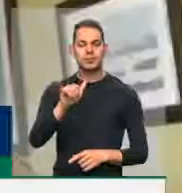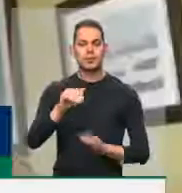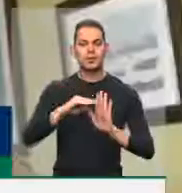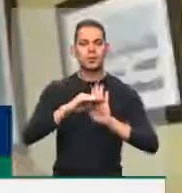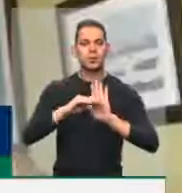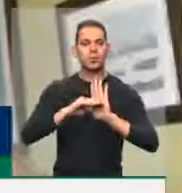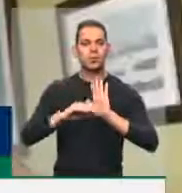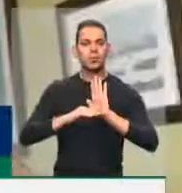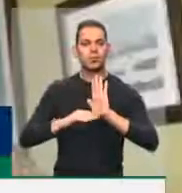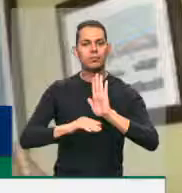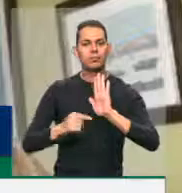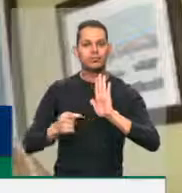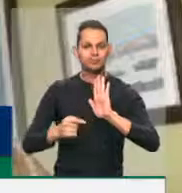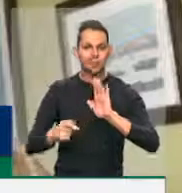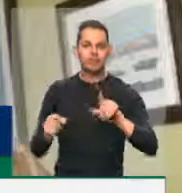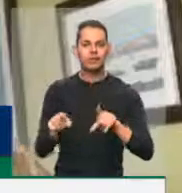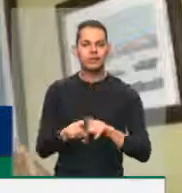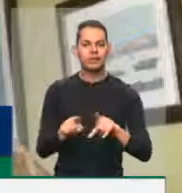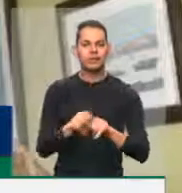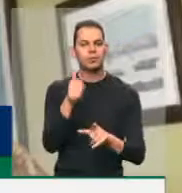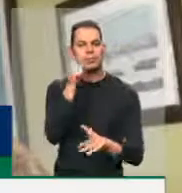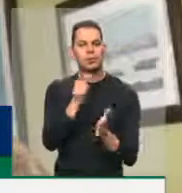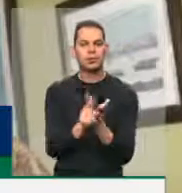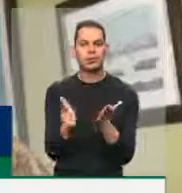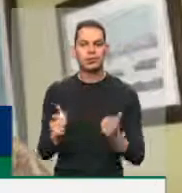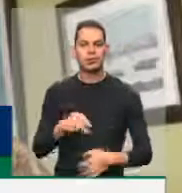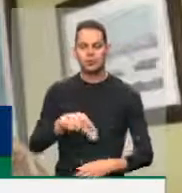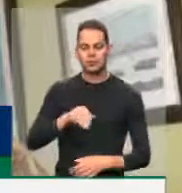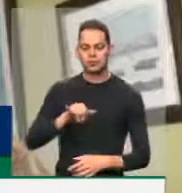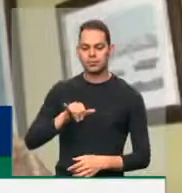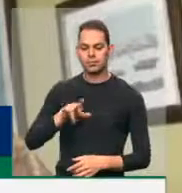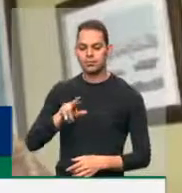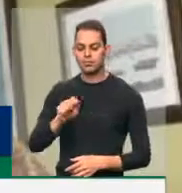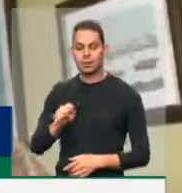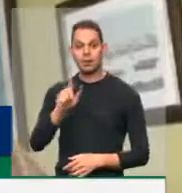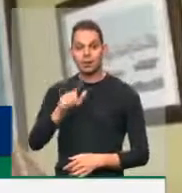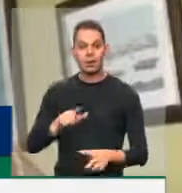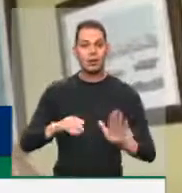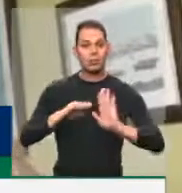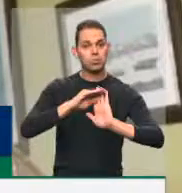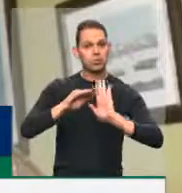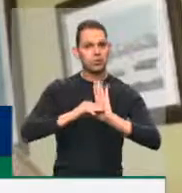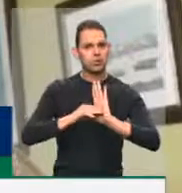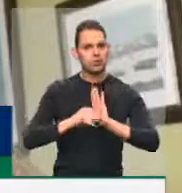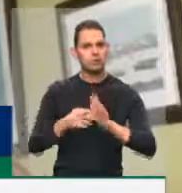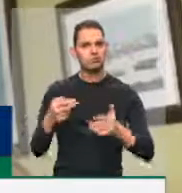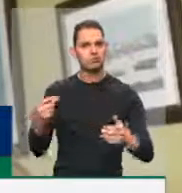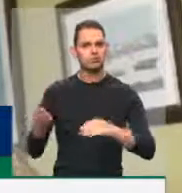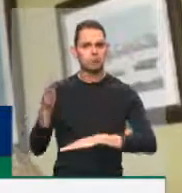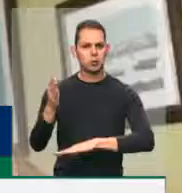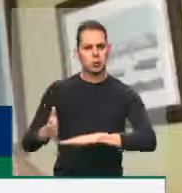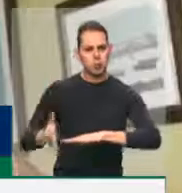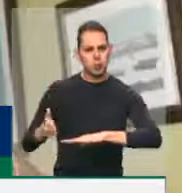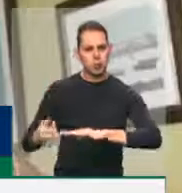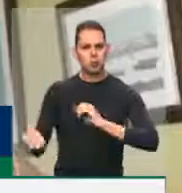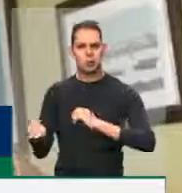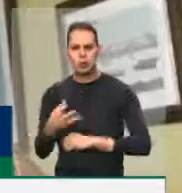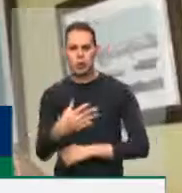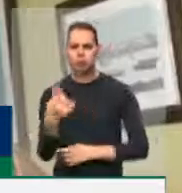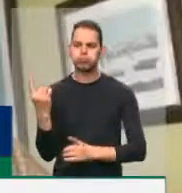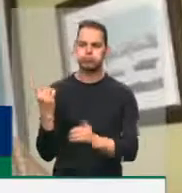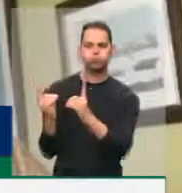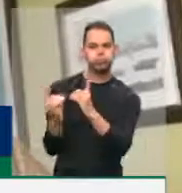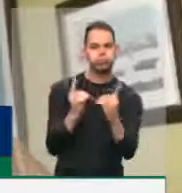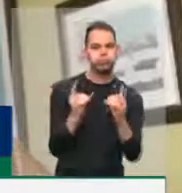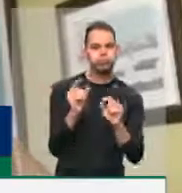também jornalista Mira Silva. É um programa atual que conversa, que dialoga, que discute